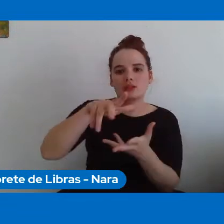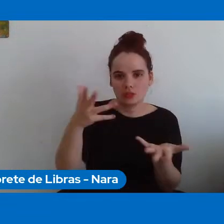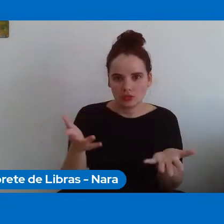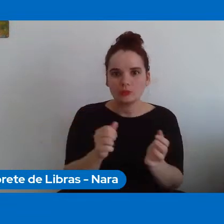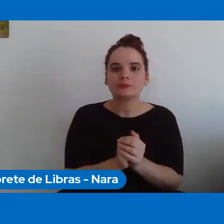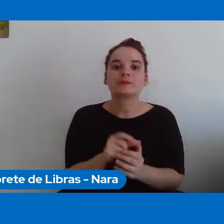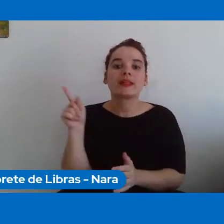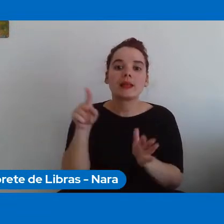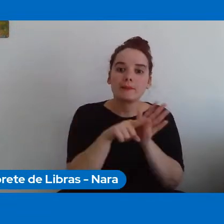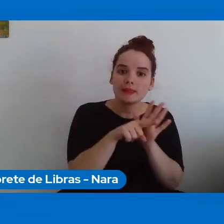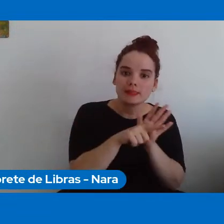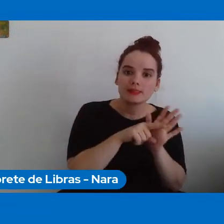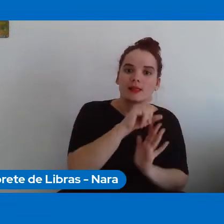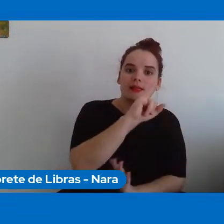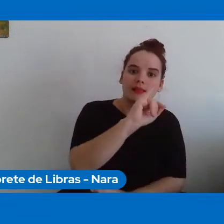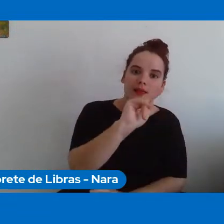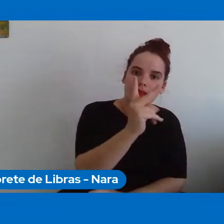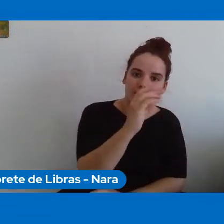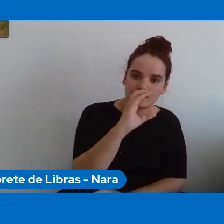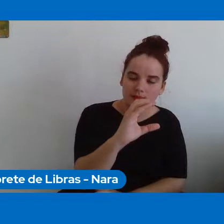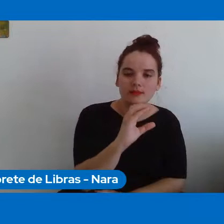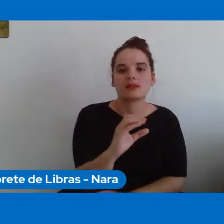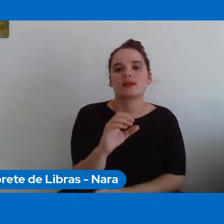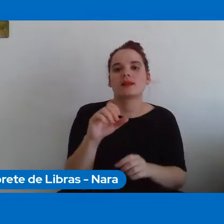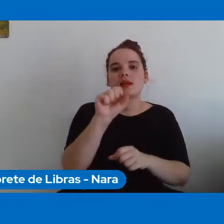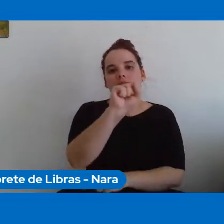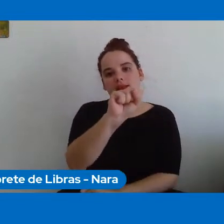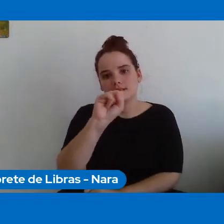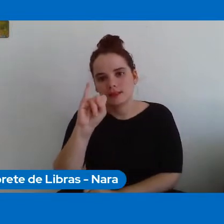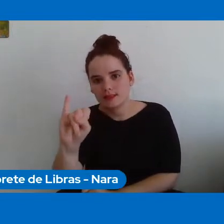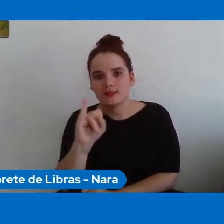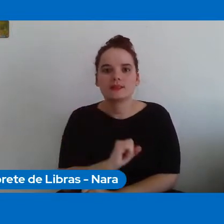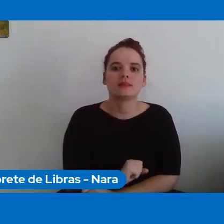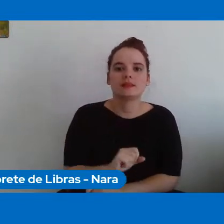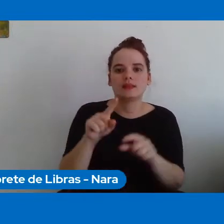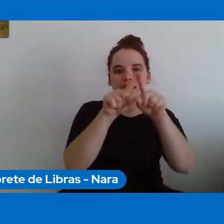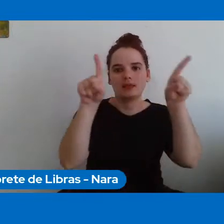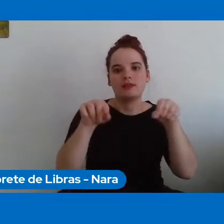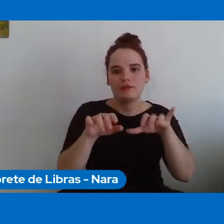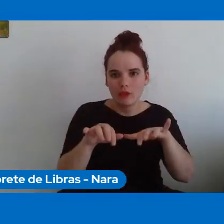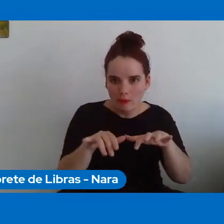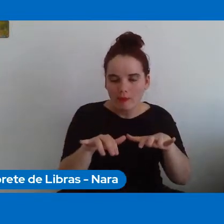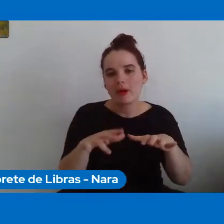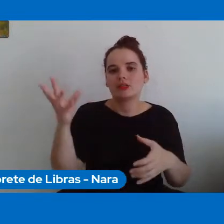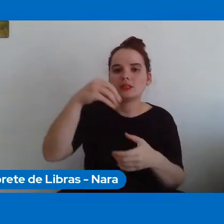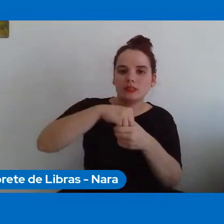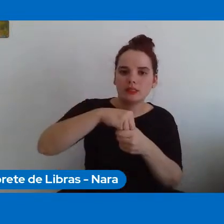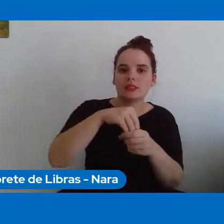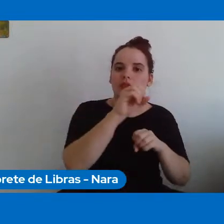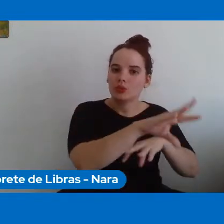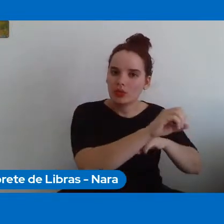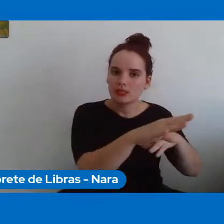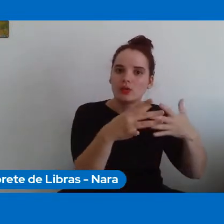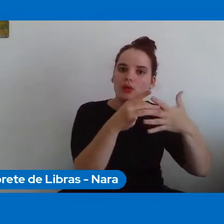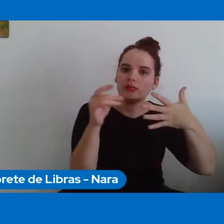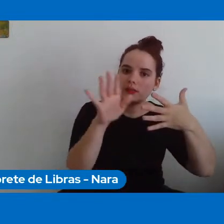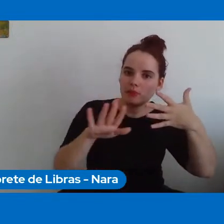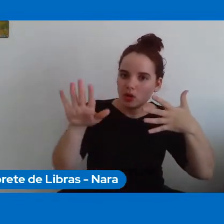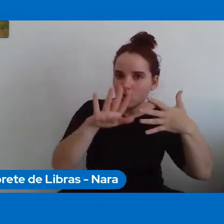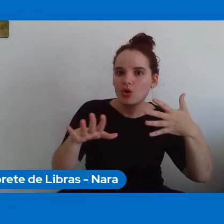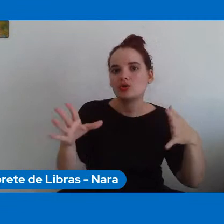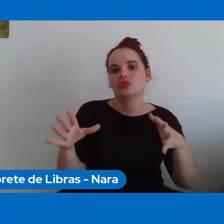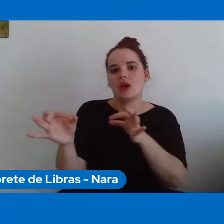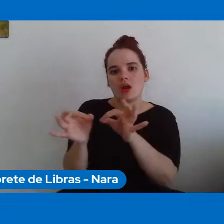IHC, sistemas de informação, informática na educação, semiótica organizacional,